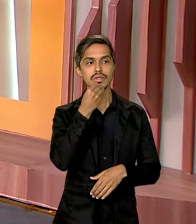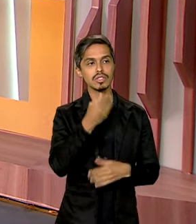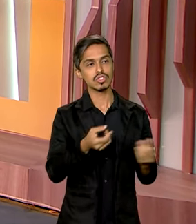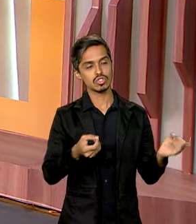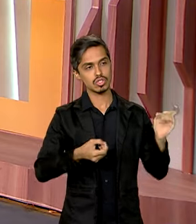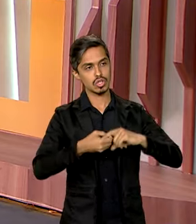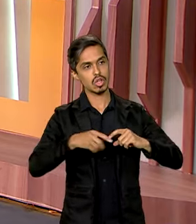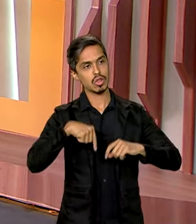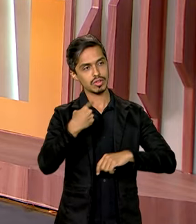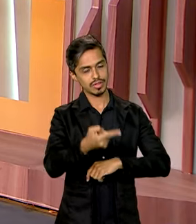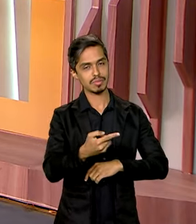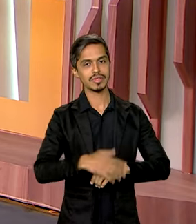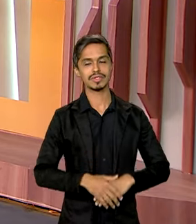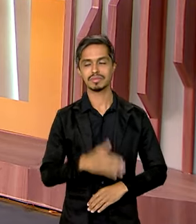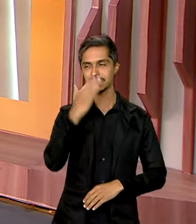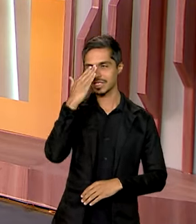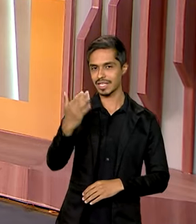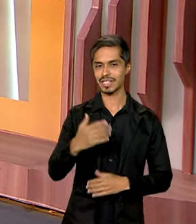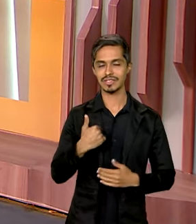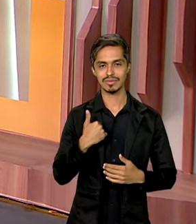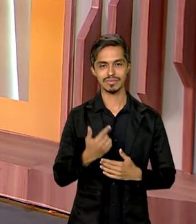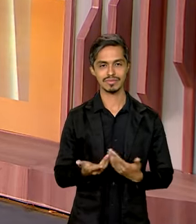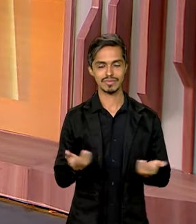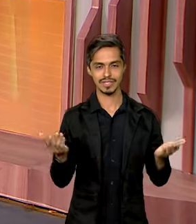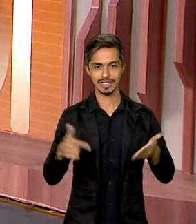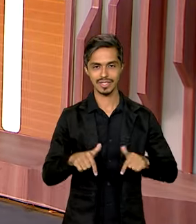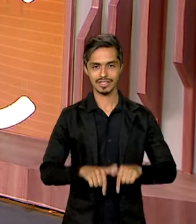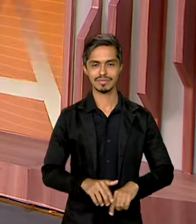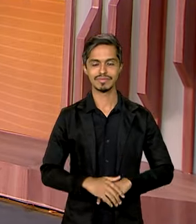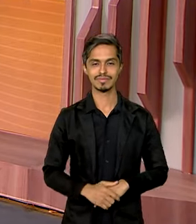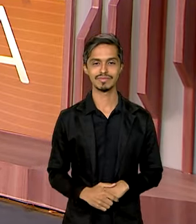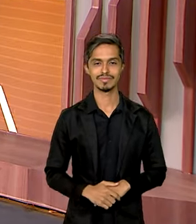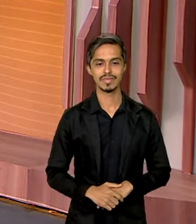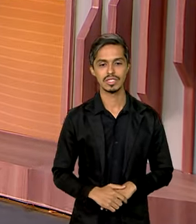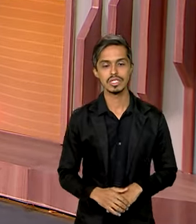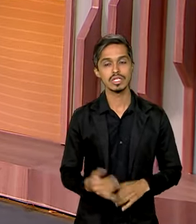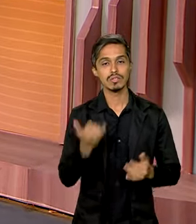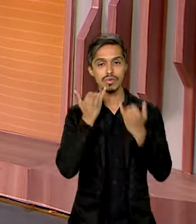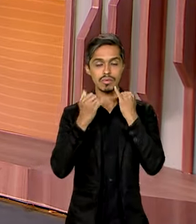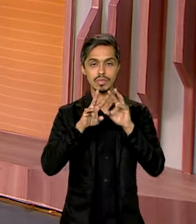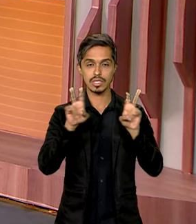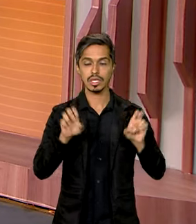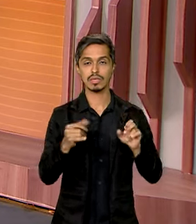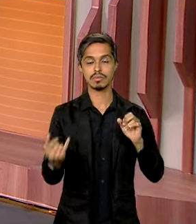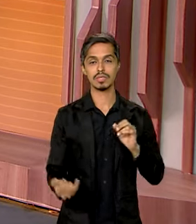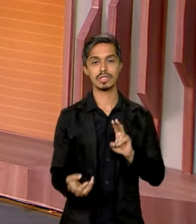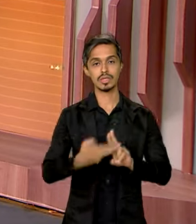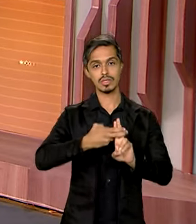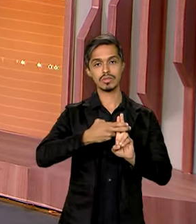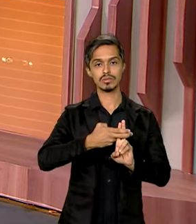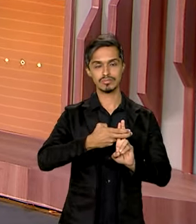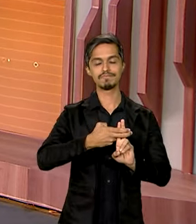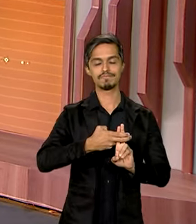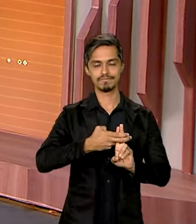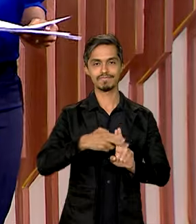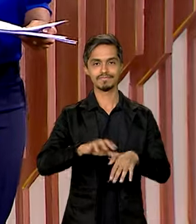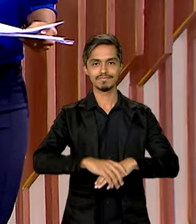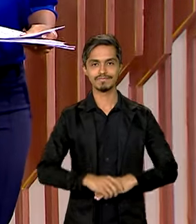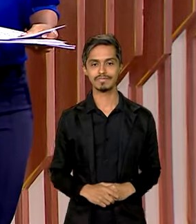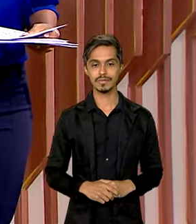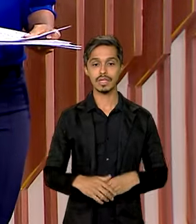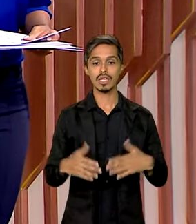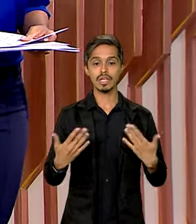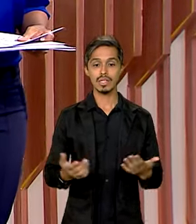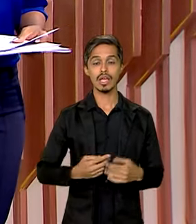Estaremos à disposição. Muito obrigado. Obrigada. Informações importantes sobre o SUS, Sistema Único de Saúde. E